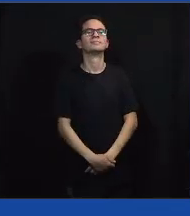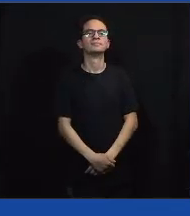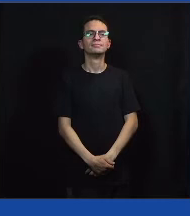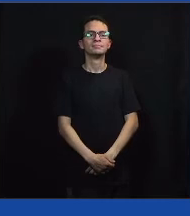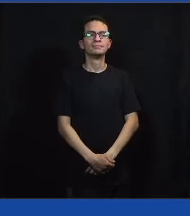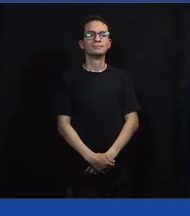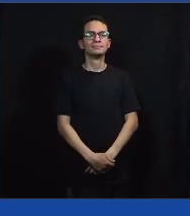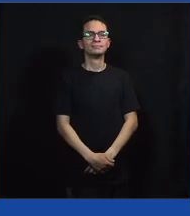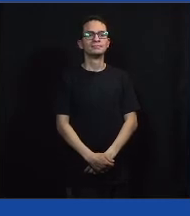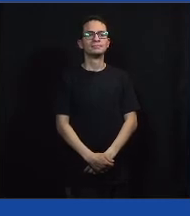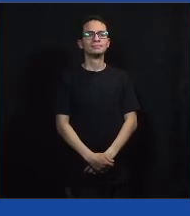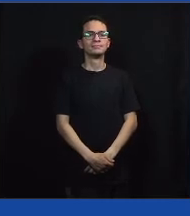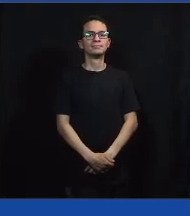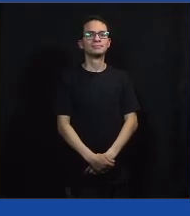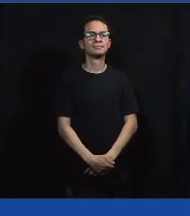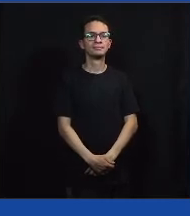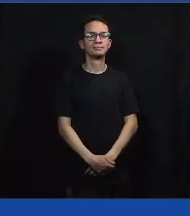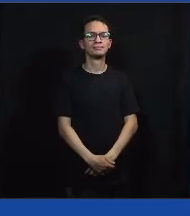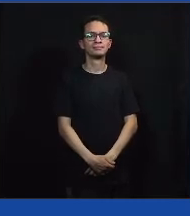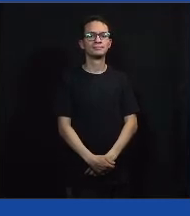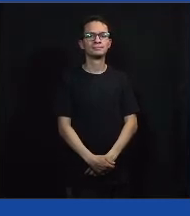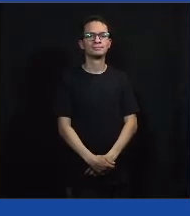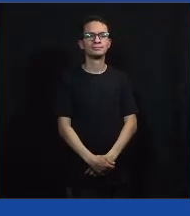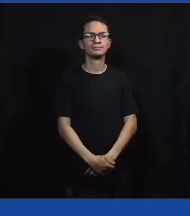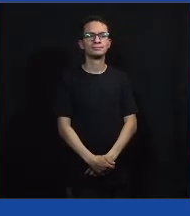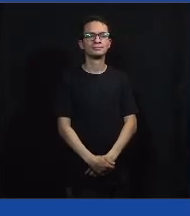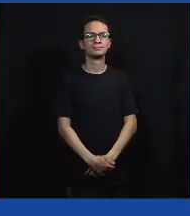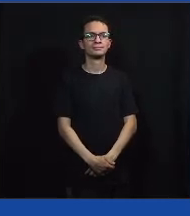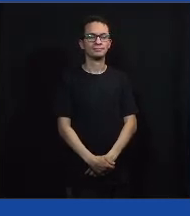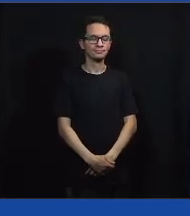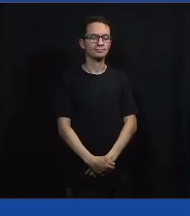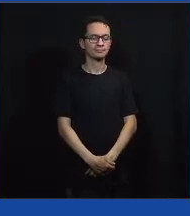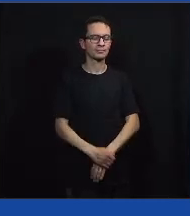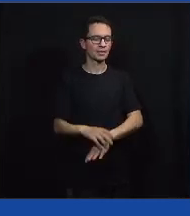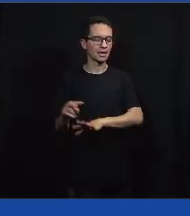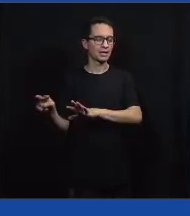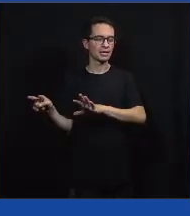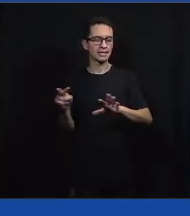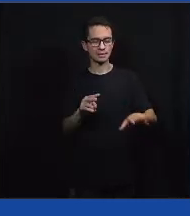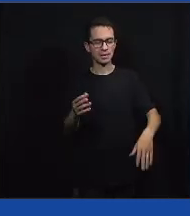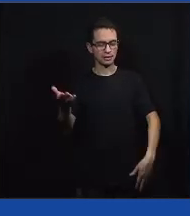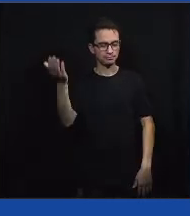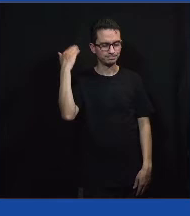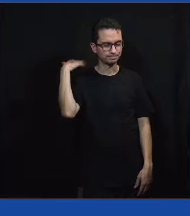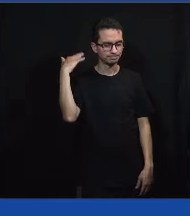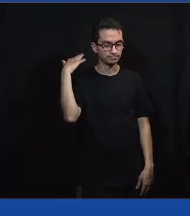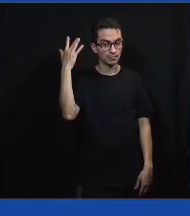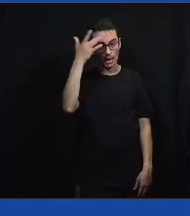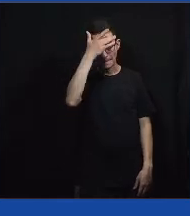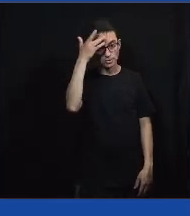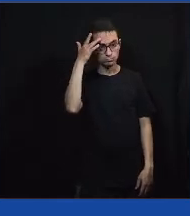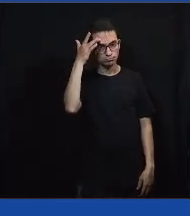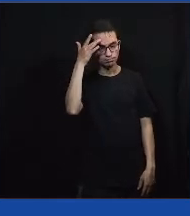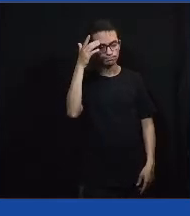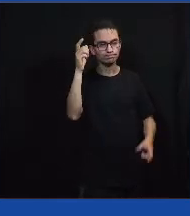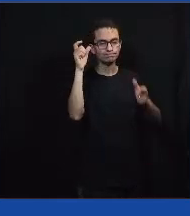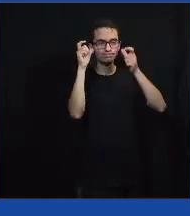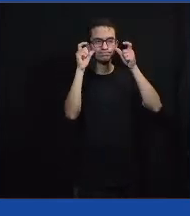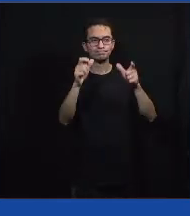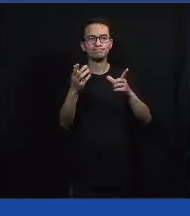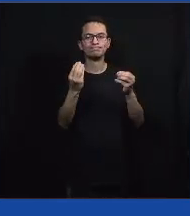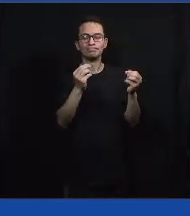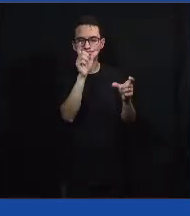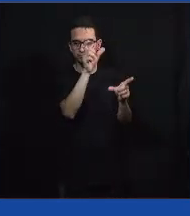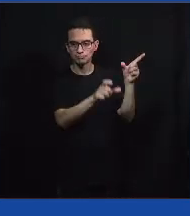Semana passada, eu assisti uma conversa com pessoas bastante interessantes e eu fiquei com a